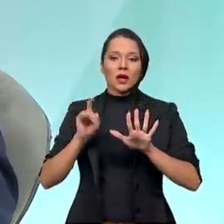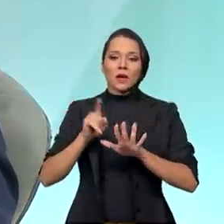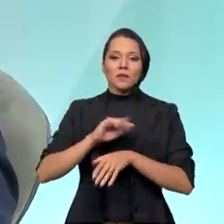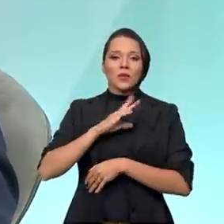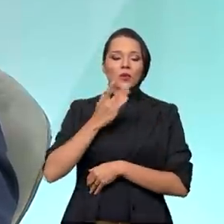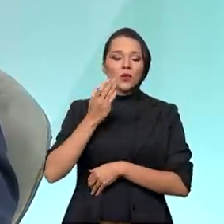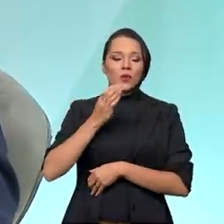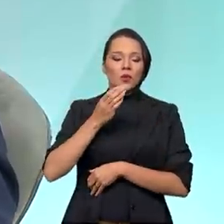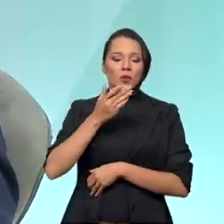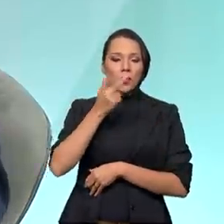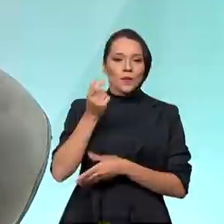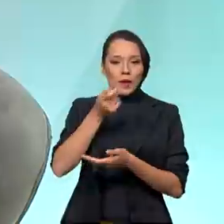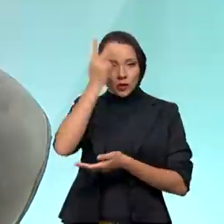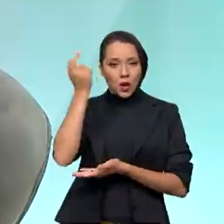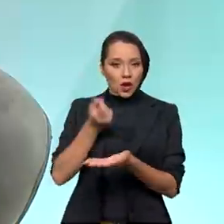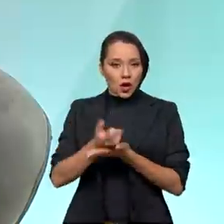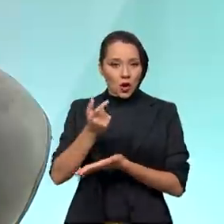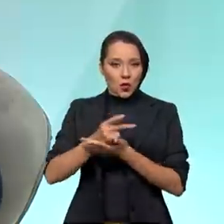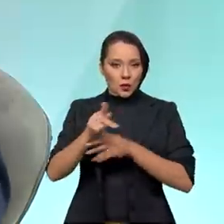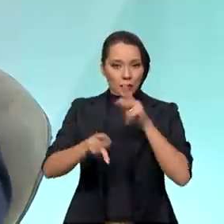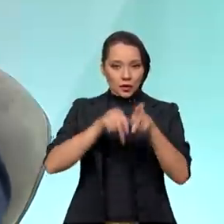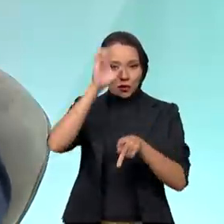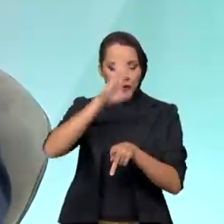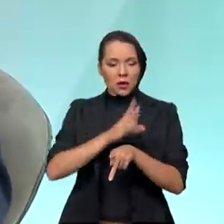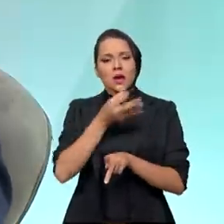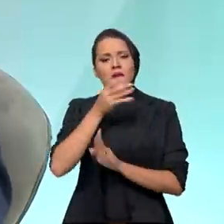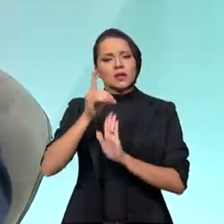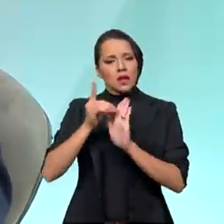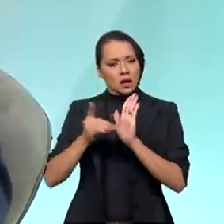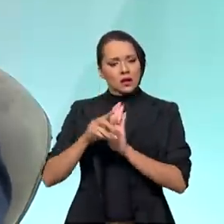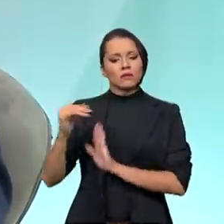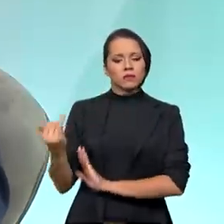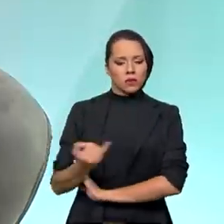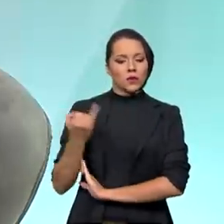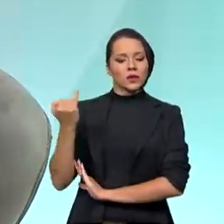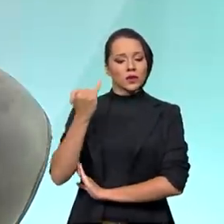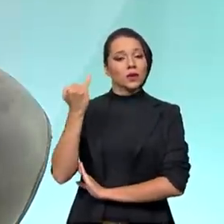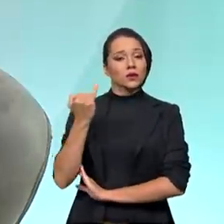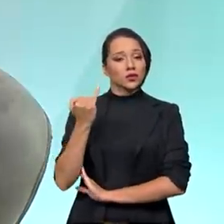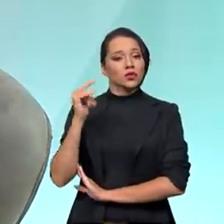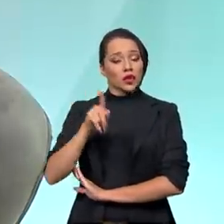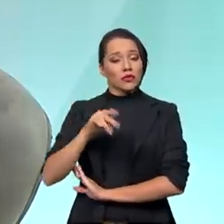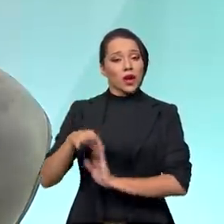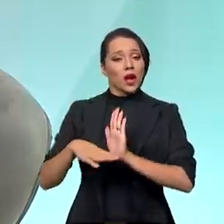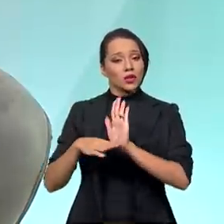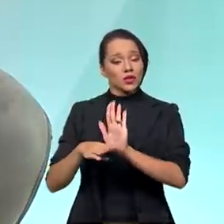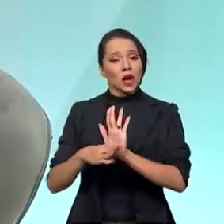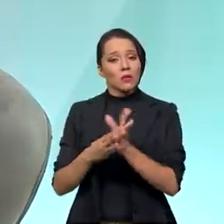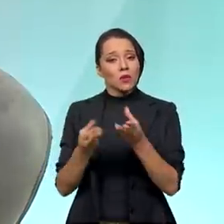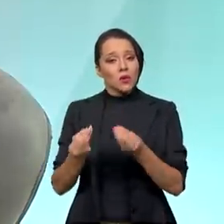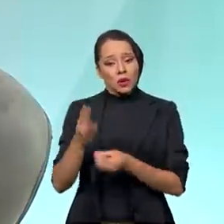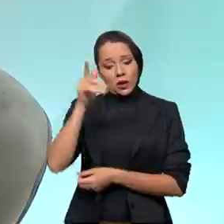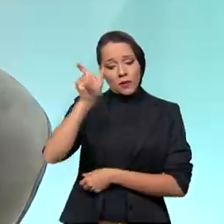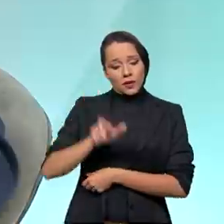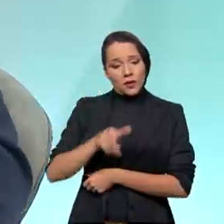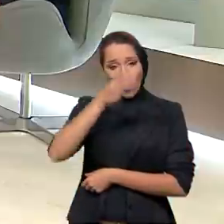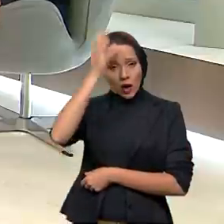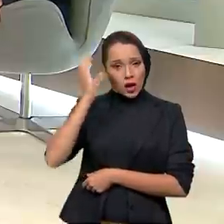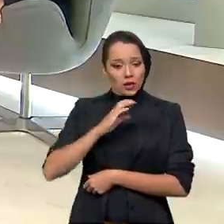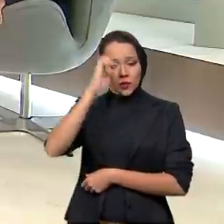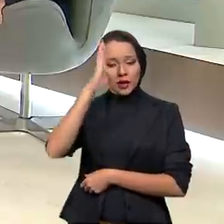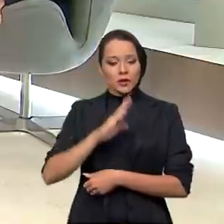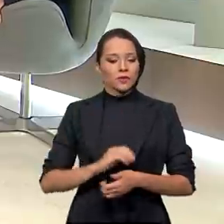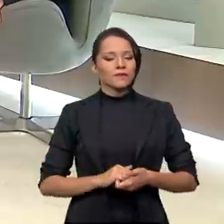consumidor brasileiro e eu acho que é um decreto de fundamental importância e que beneficia muito o consumidor brasileiro.